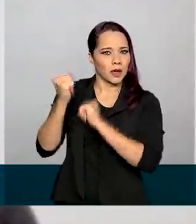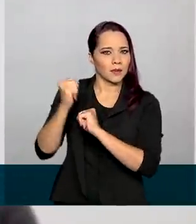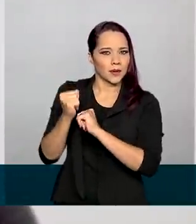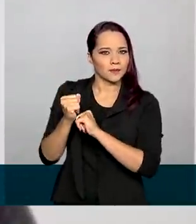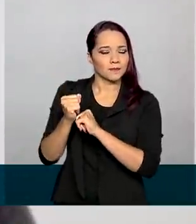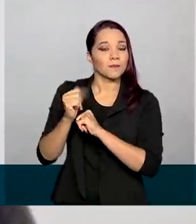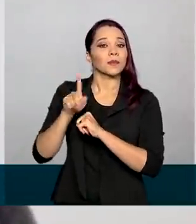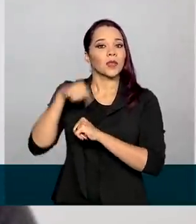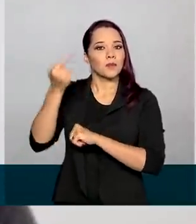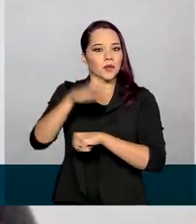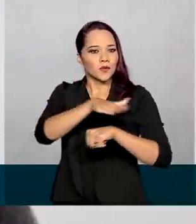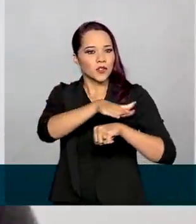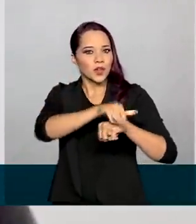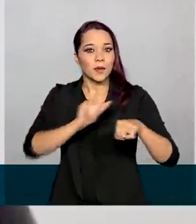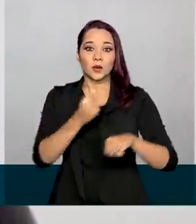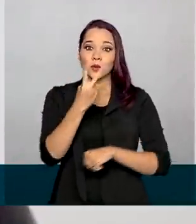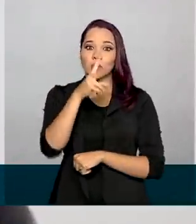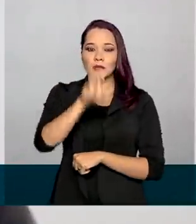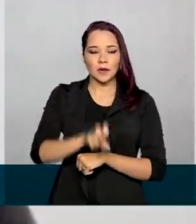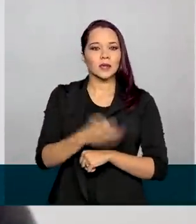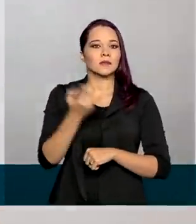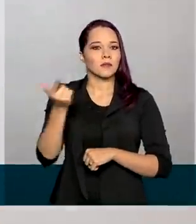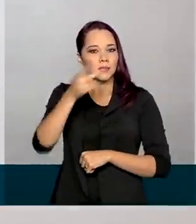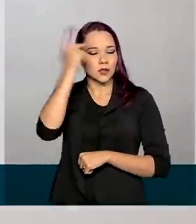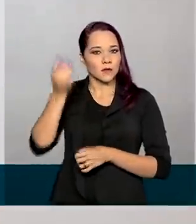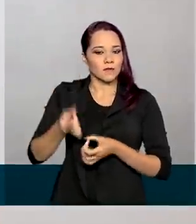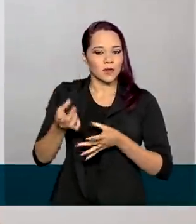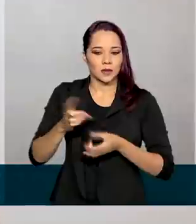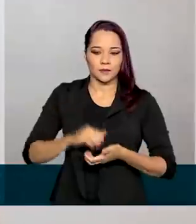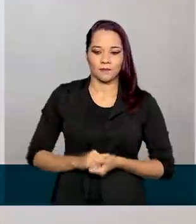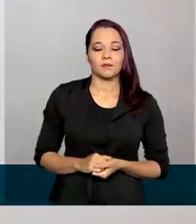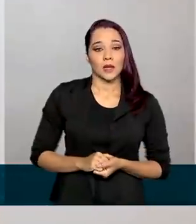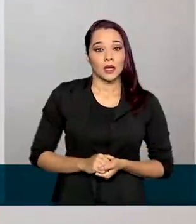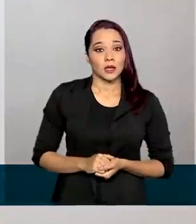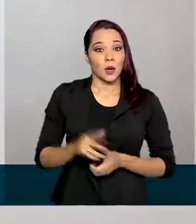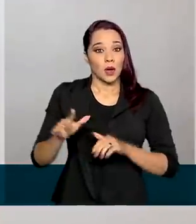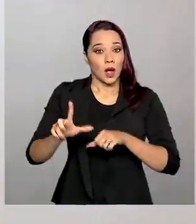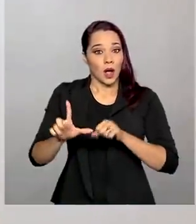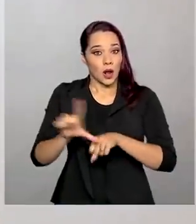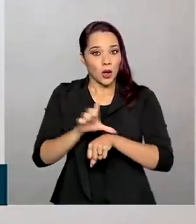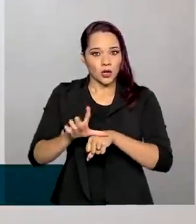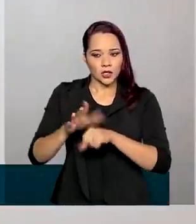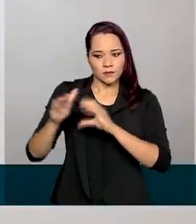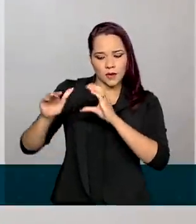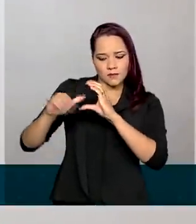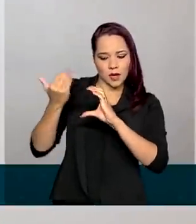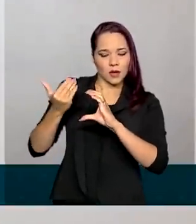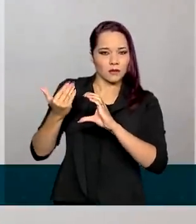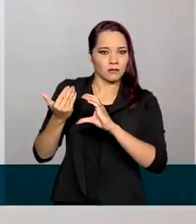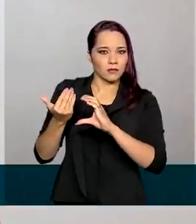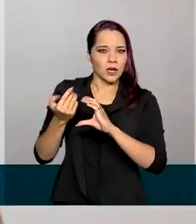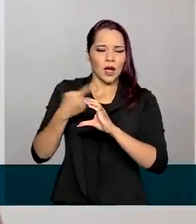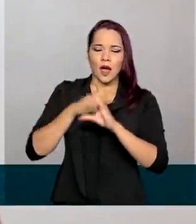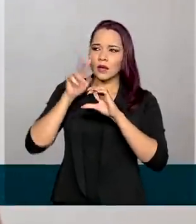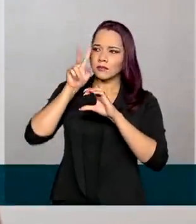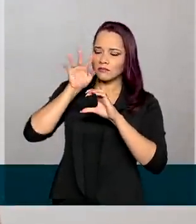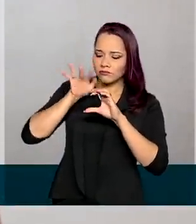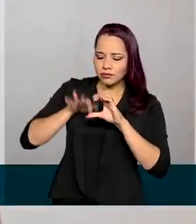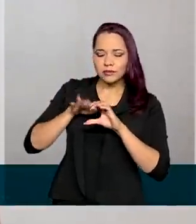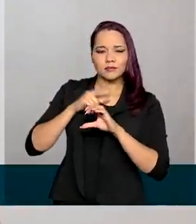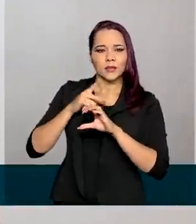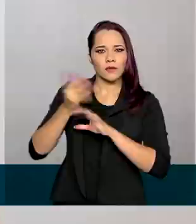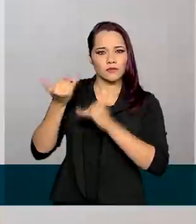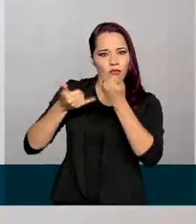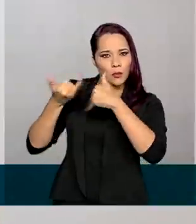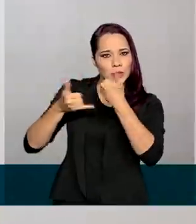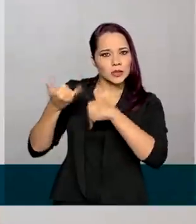chamado duas vezes pelo vendedor. A concessionária entrou em contato comigo através de e-mail e, através do e-mail, passaram as